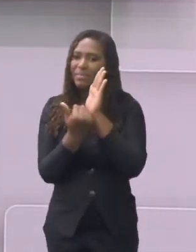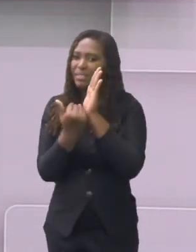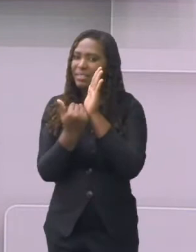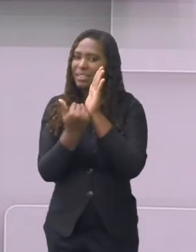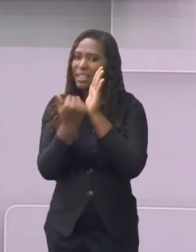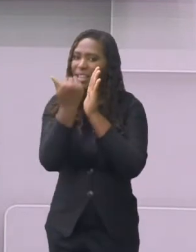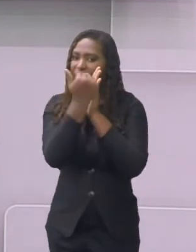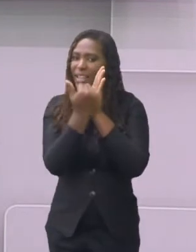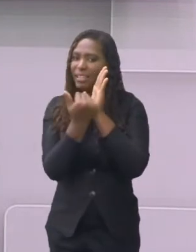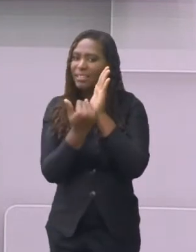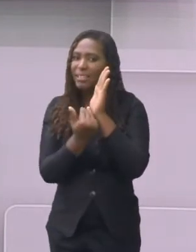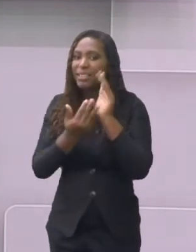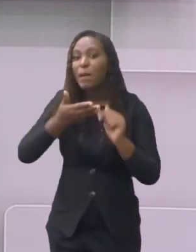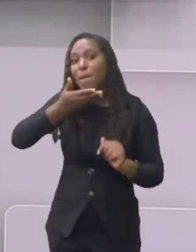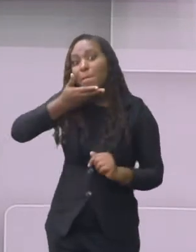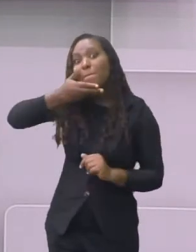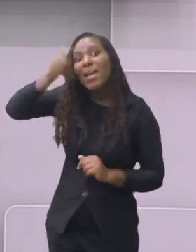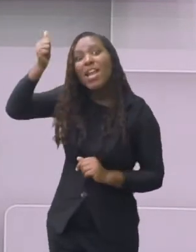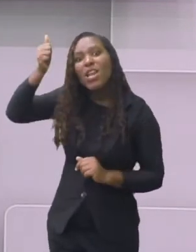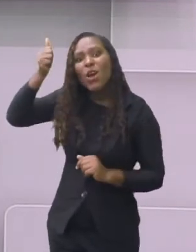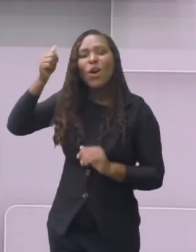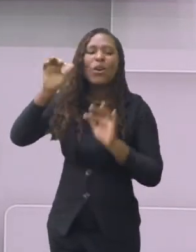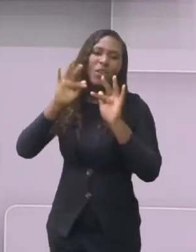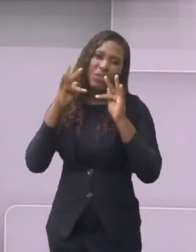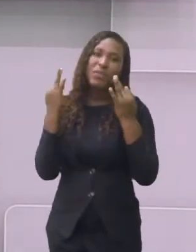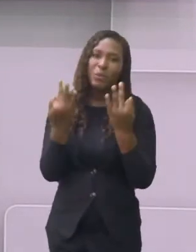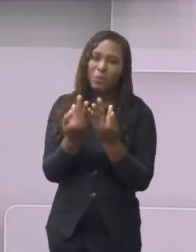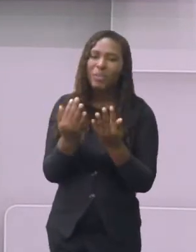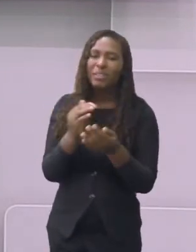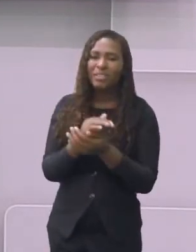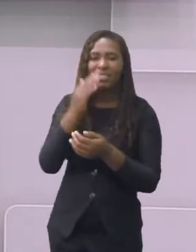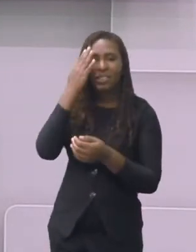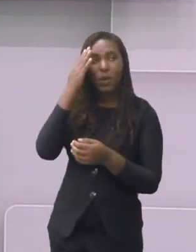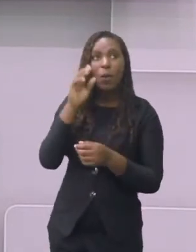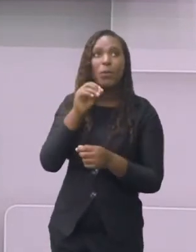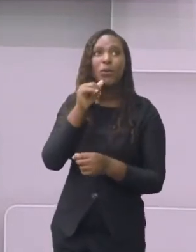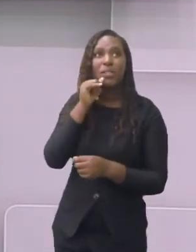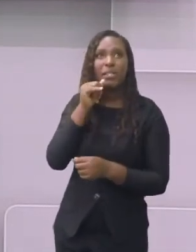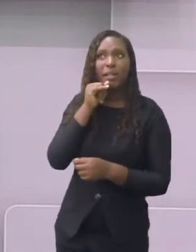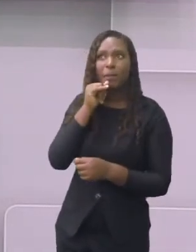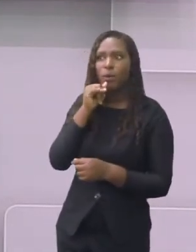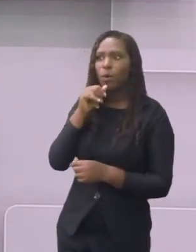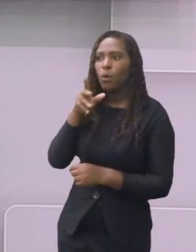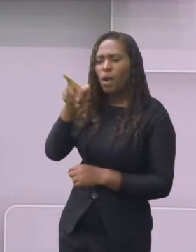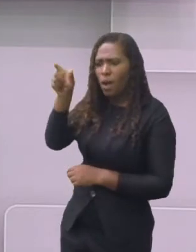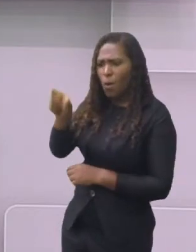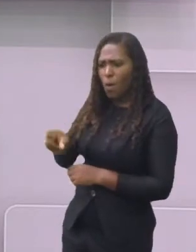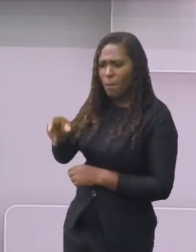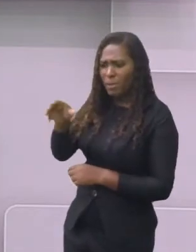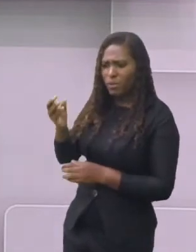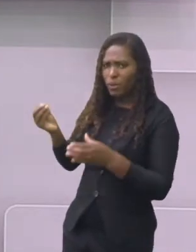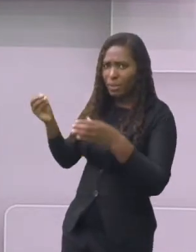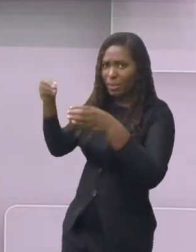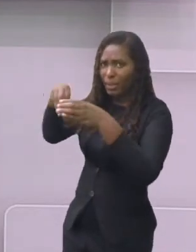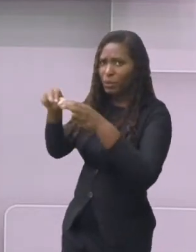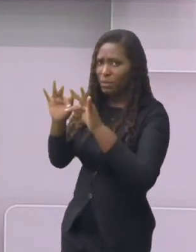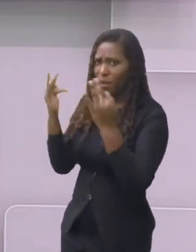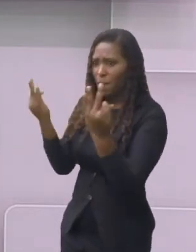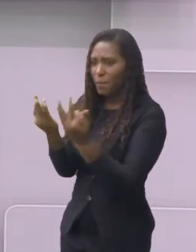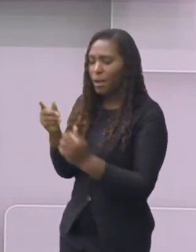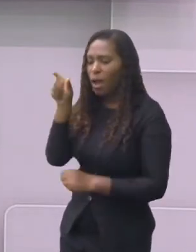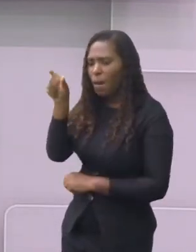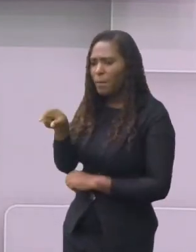família, alguém da família fazia uma receita muito boa e você não queria perder aquela receita, então você